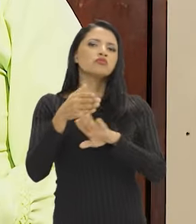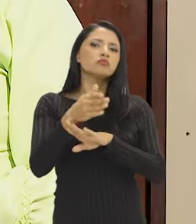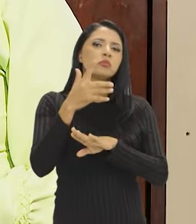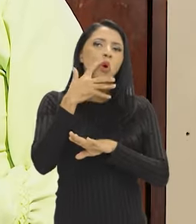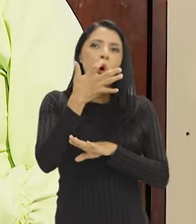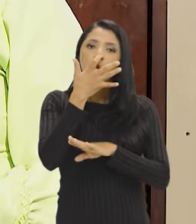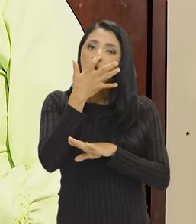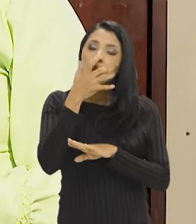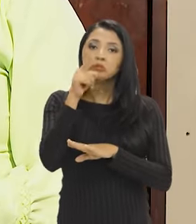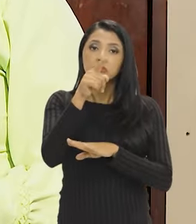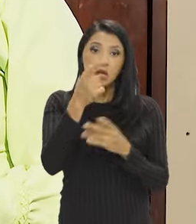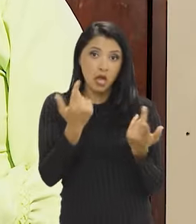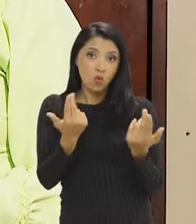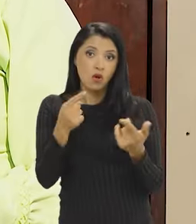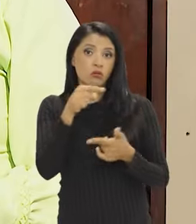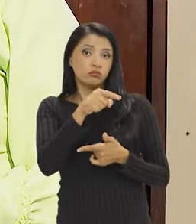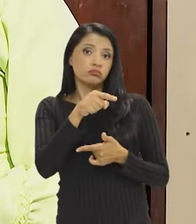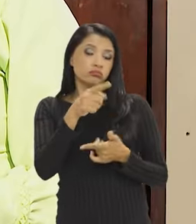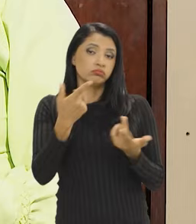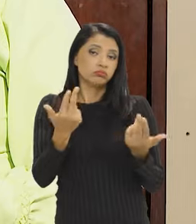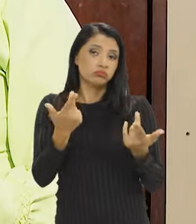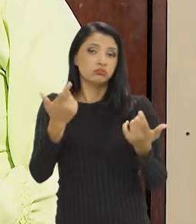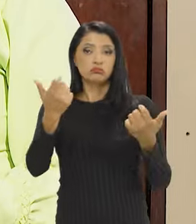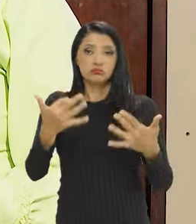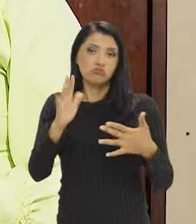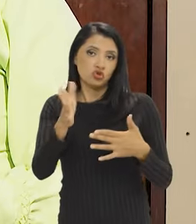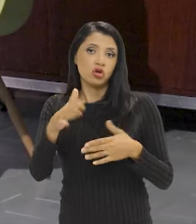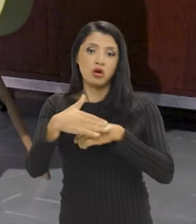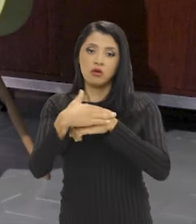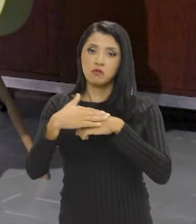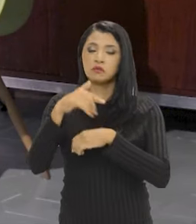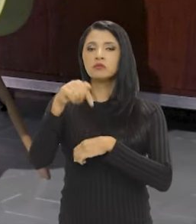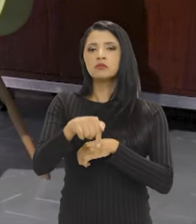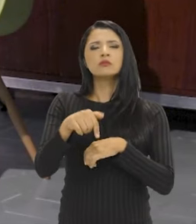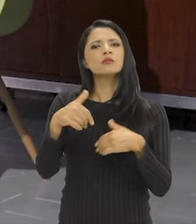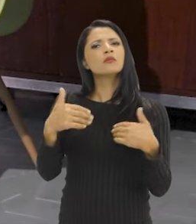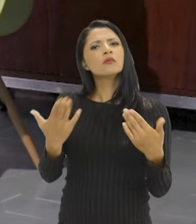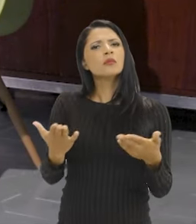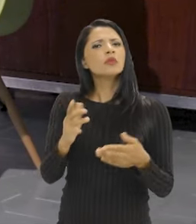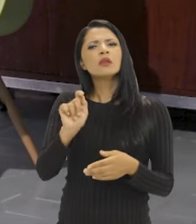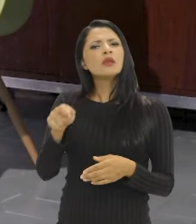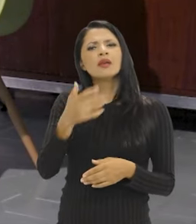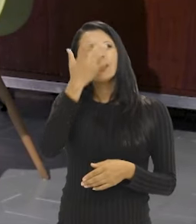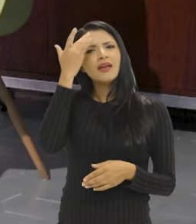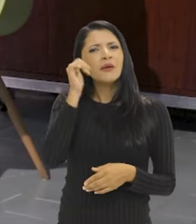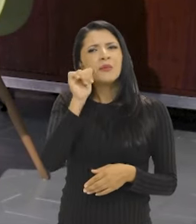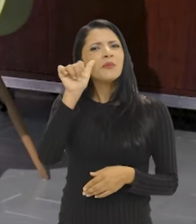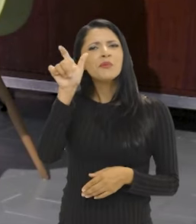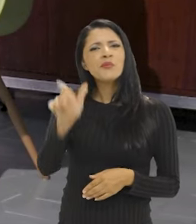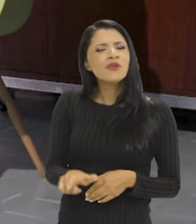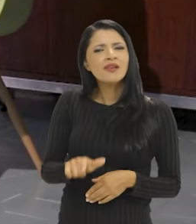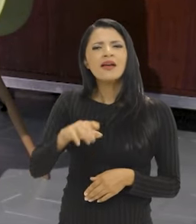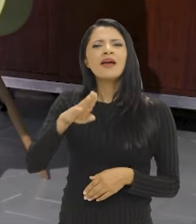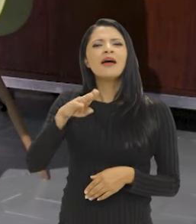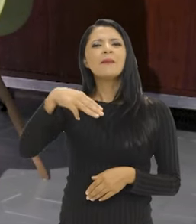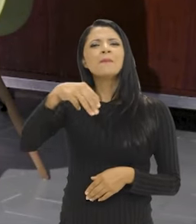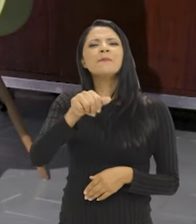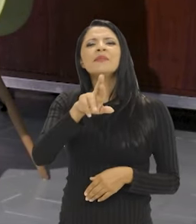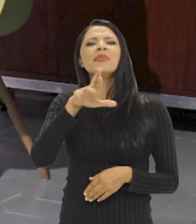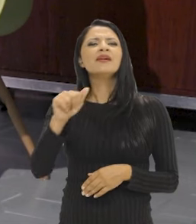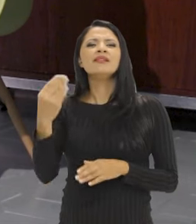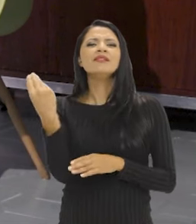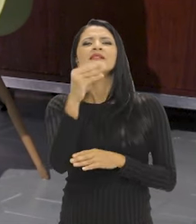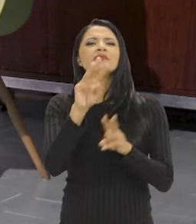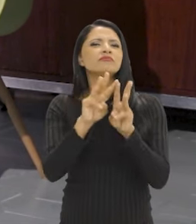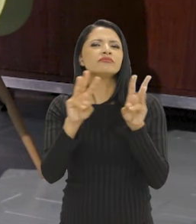podem ser acessados ali, se são esses mesmo que a gente já, mesmos que a gente já conversou aqui, e quem foi a Maria Beatriz, que é a mulher